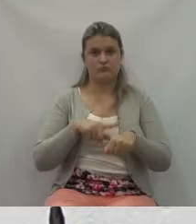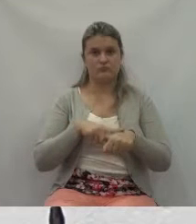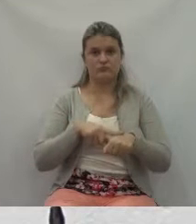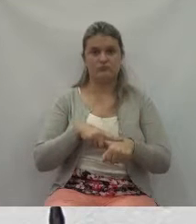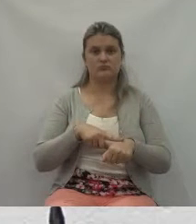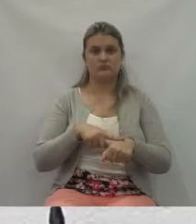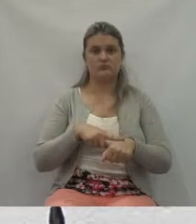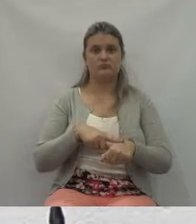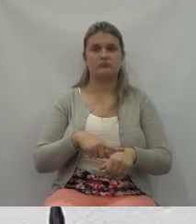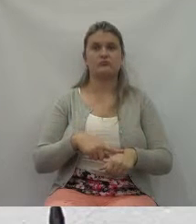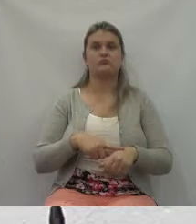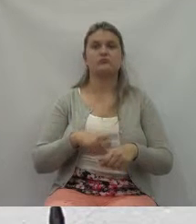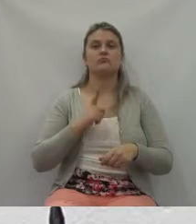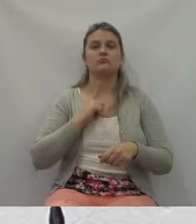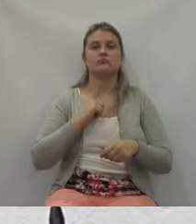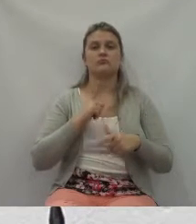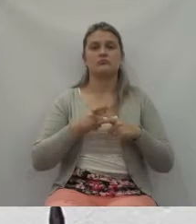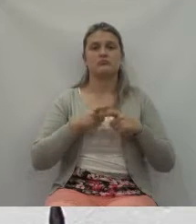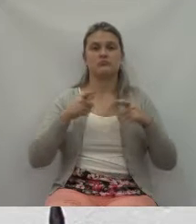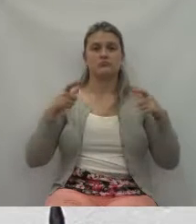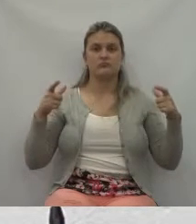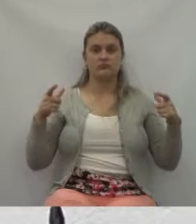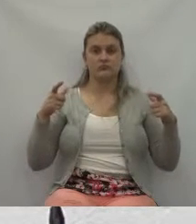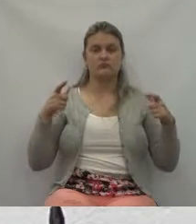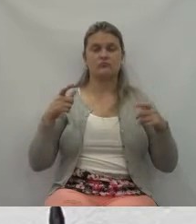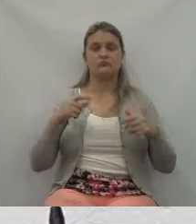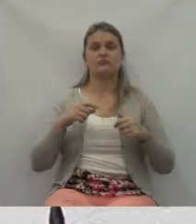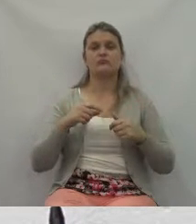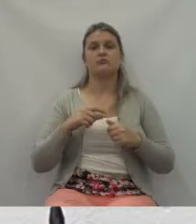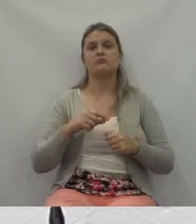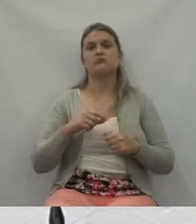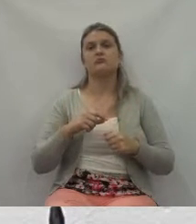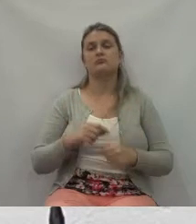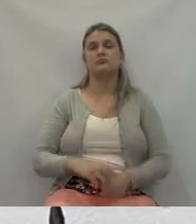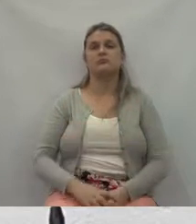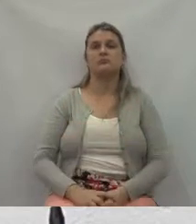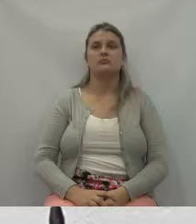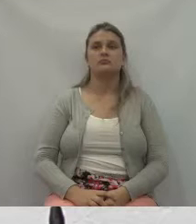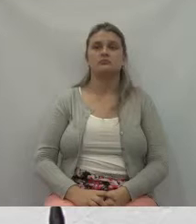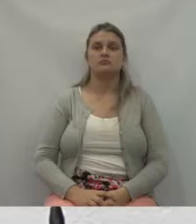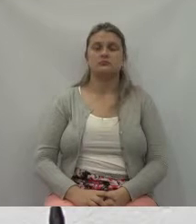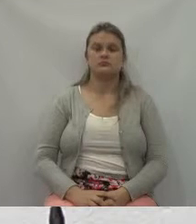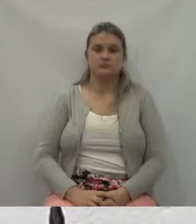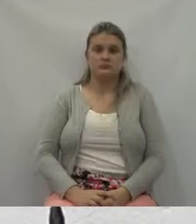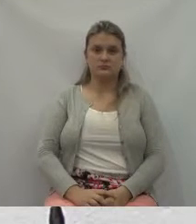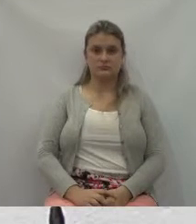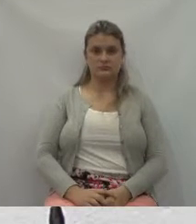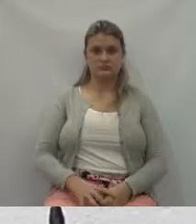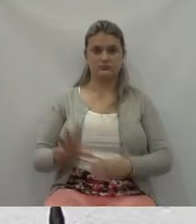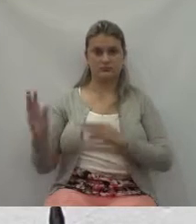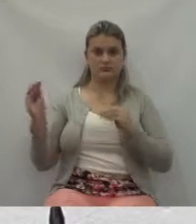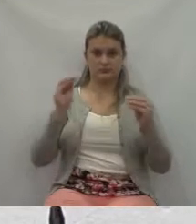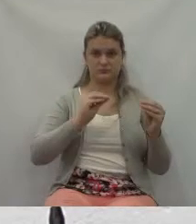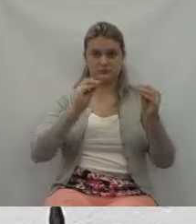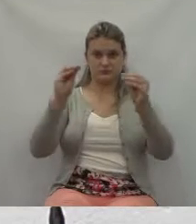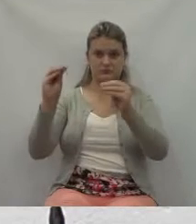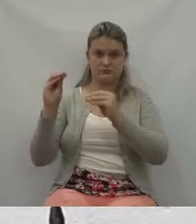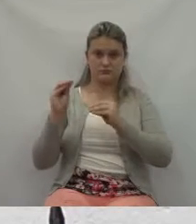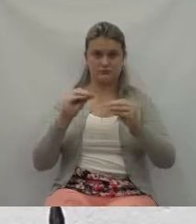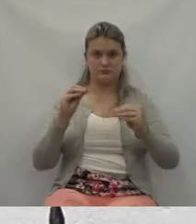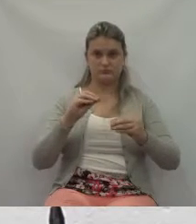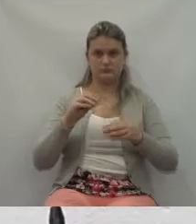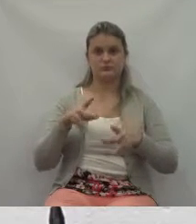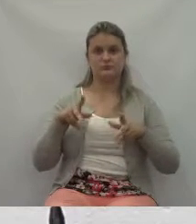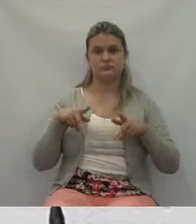imigração pós-guerra que está